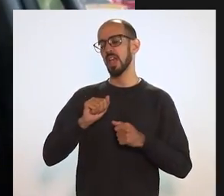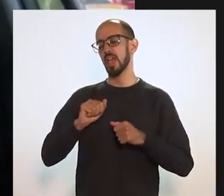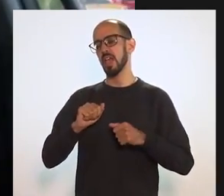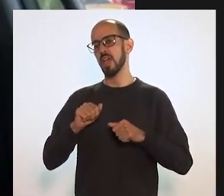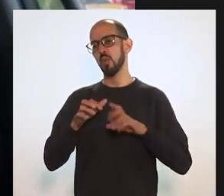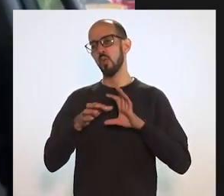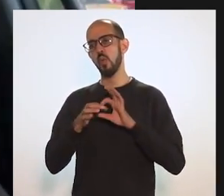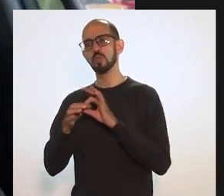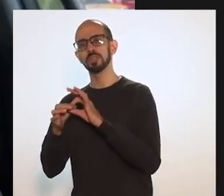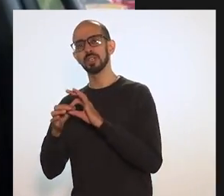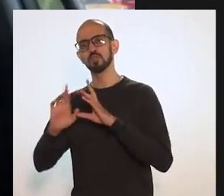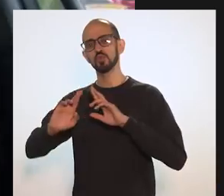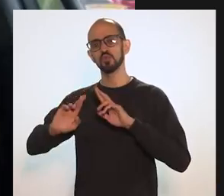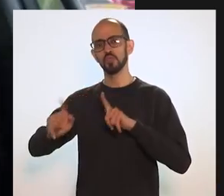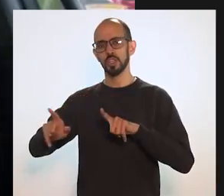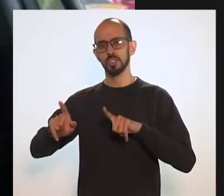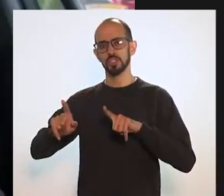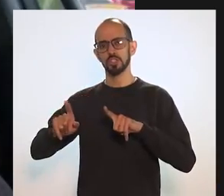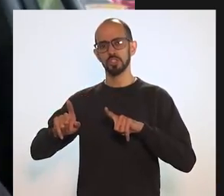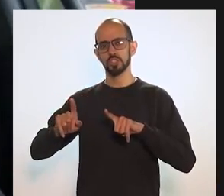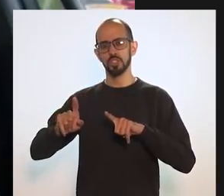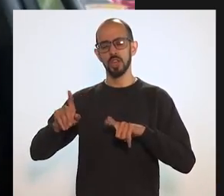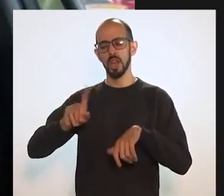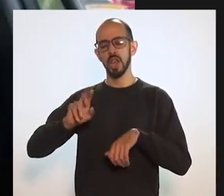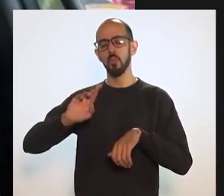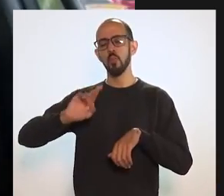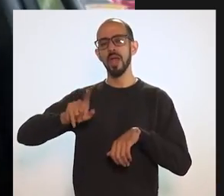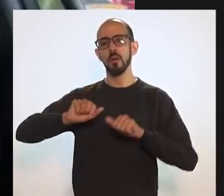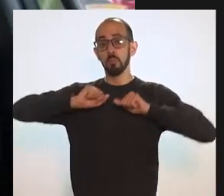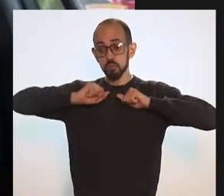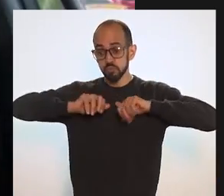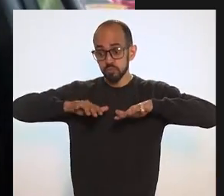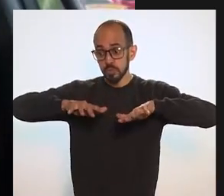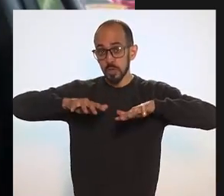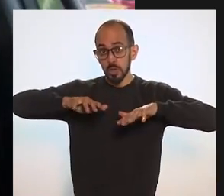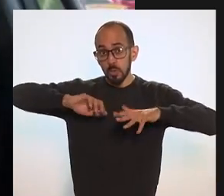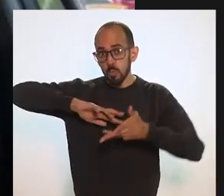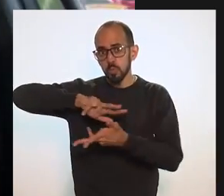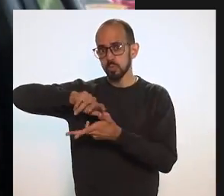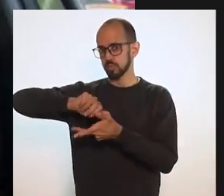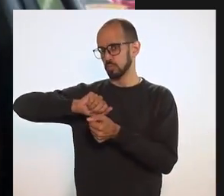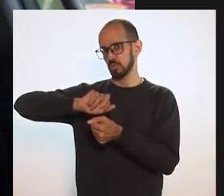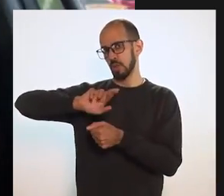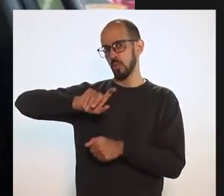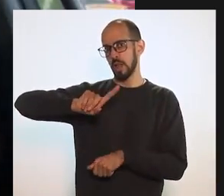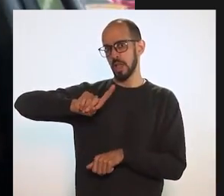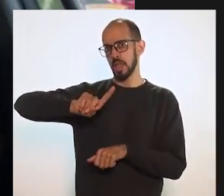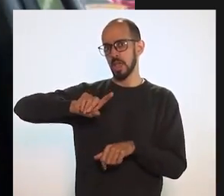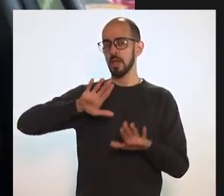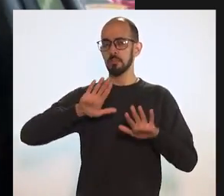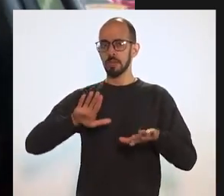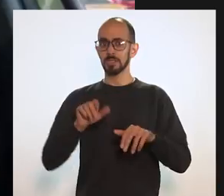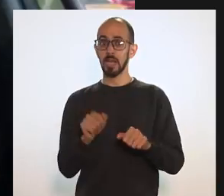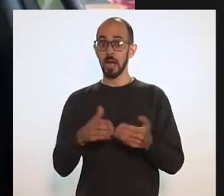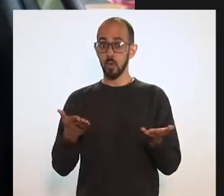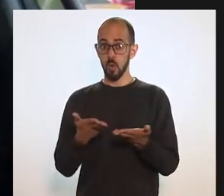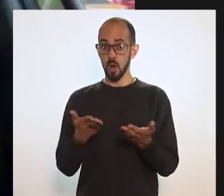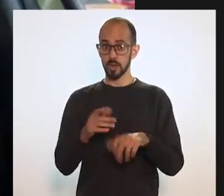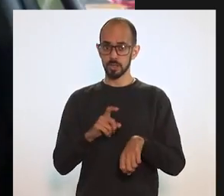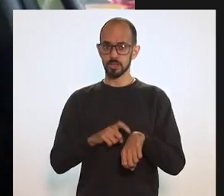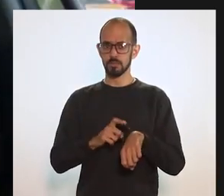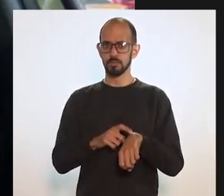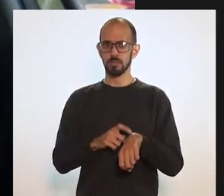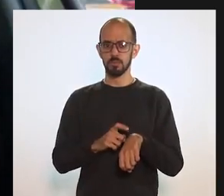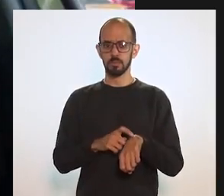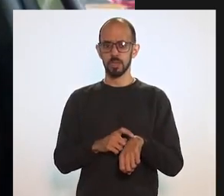endemia, a gente tem isso com uma previsão, a gente não está parando epidemias, tá? Então, vacinar por categorias,